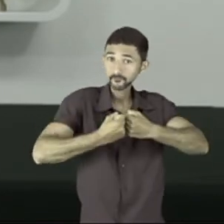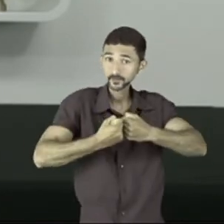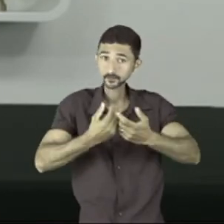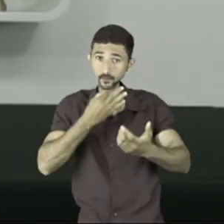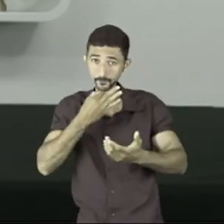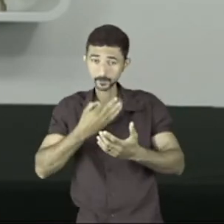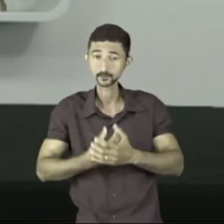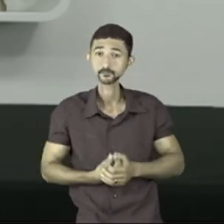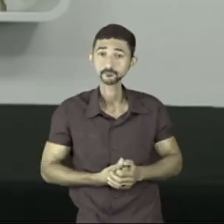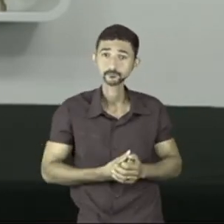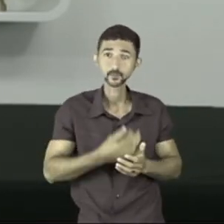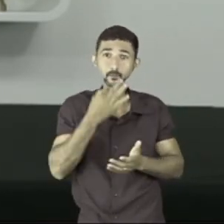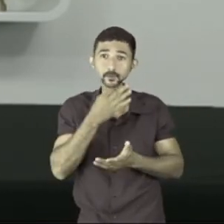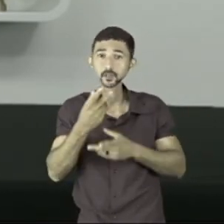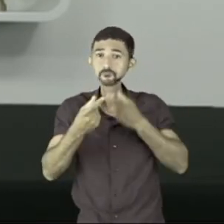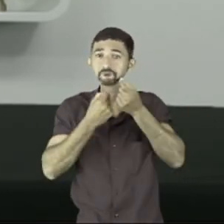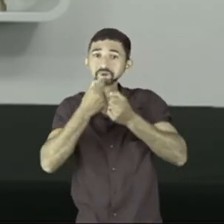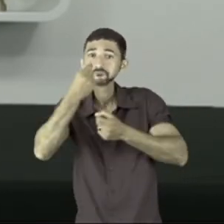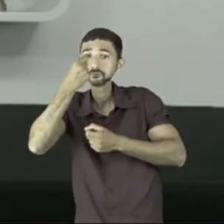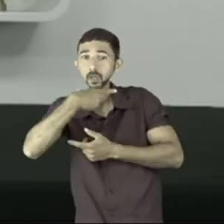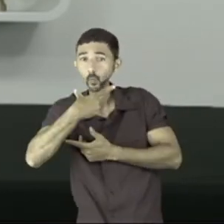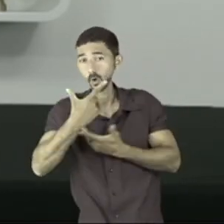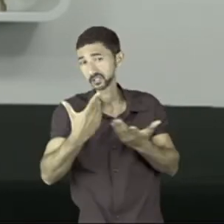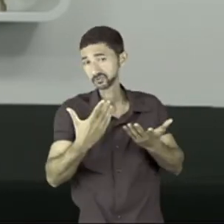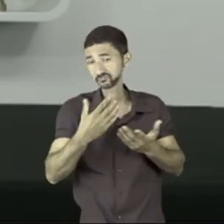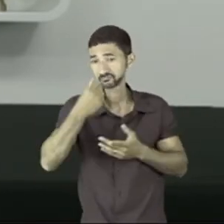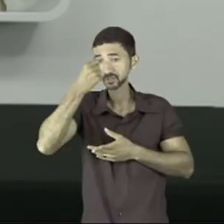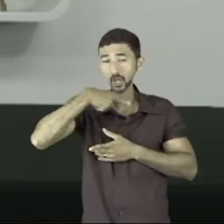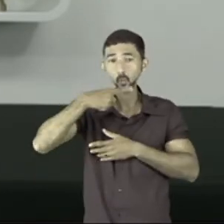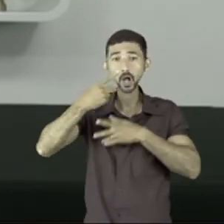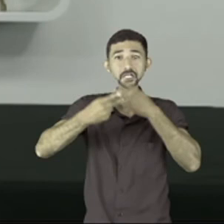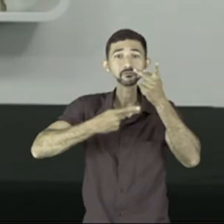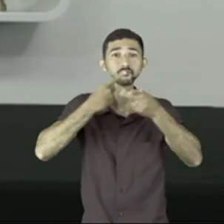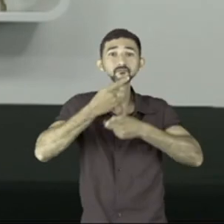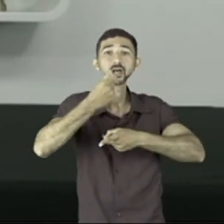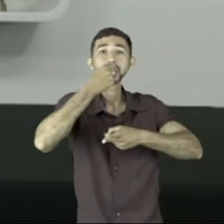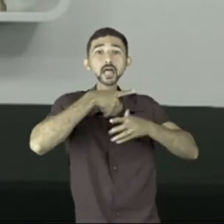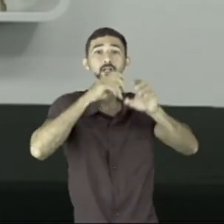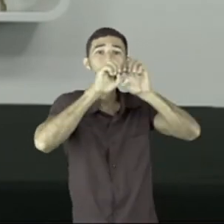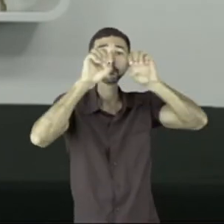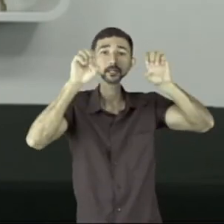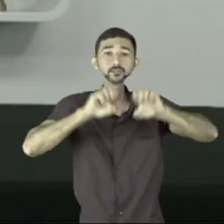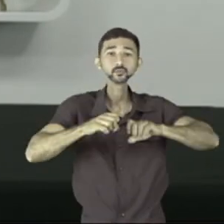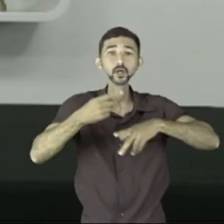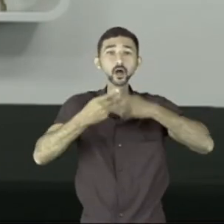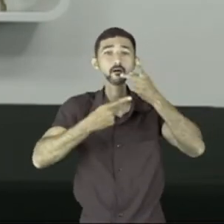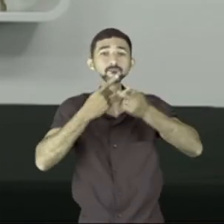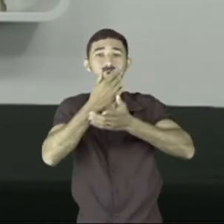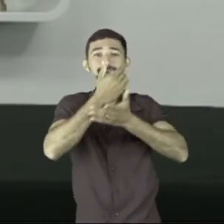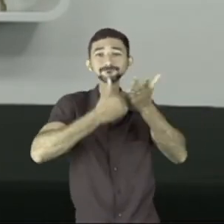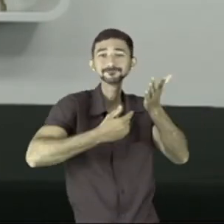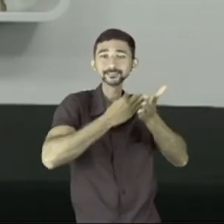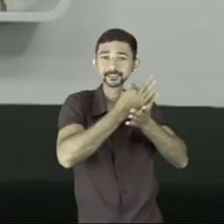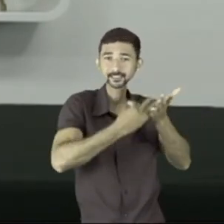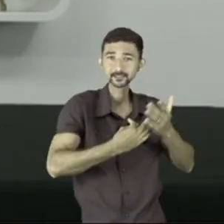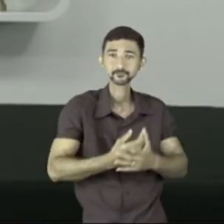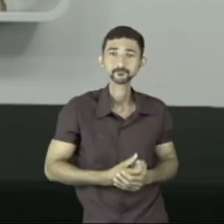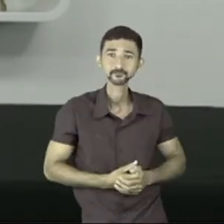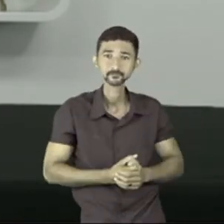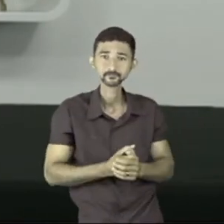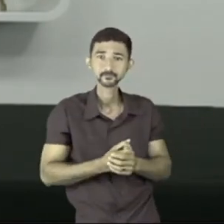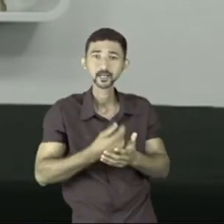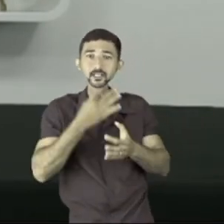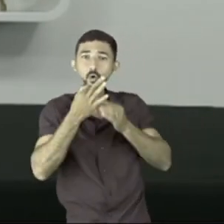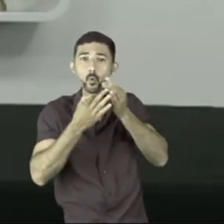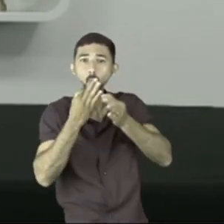a opinião é só aquilo que você acha é algo que vai servir para estruturar a sua tese no início do texto mas os